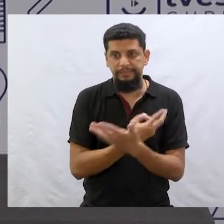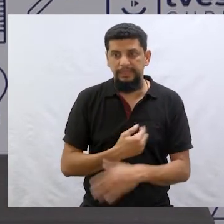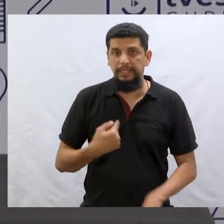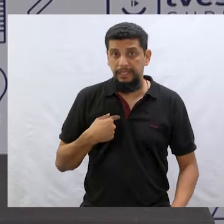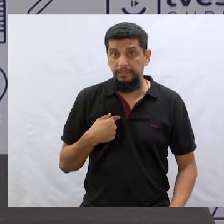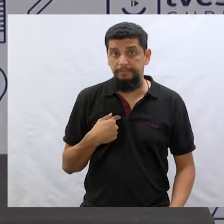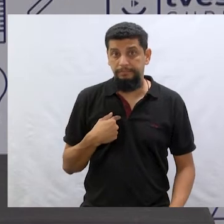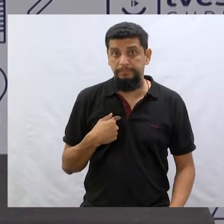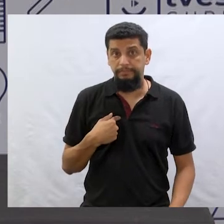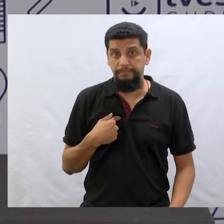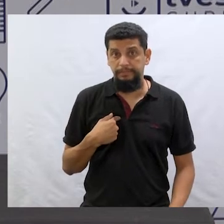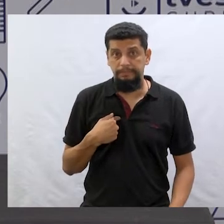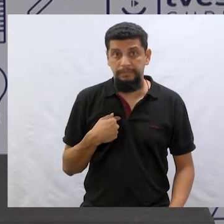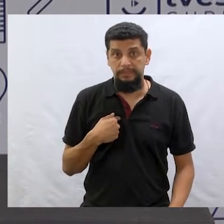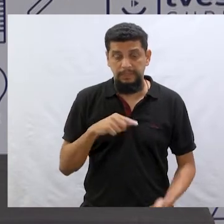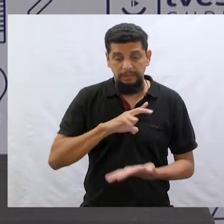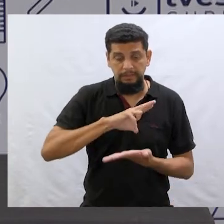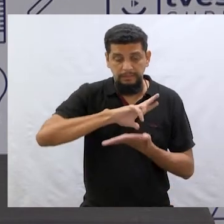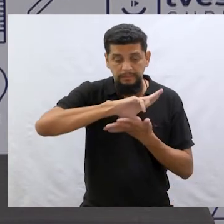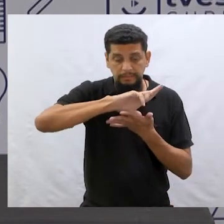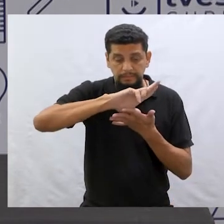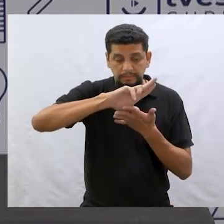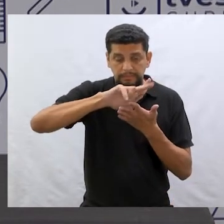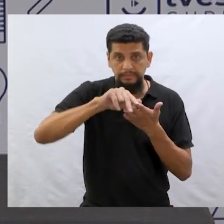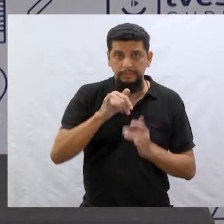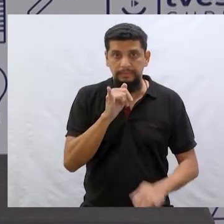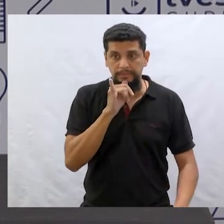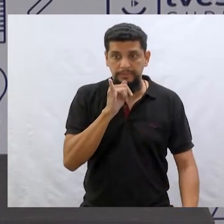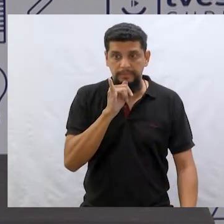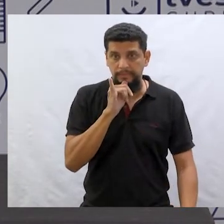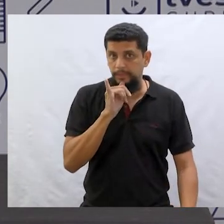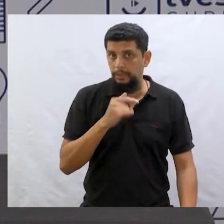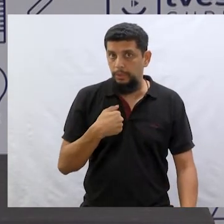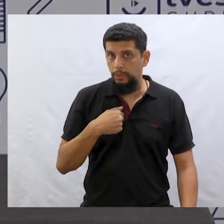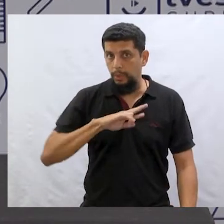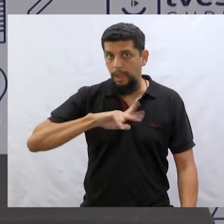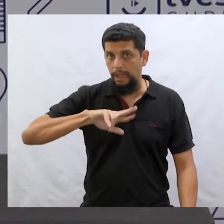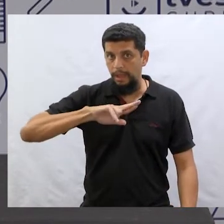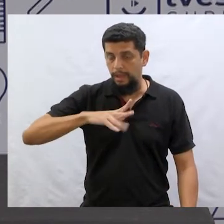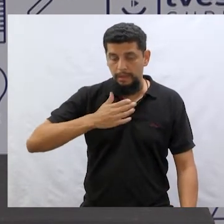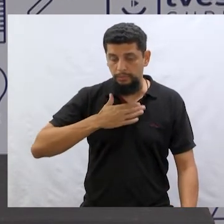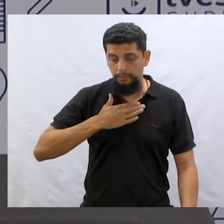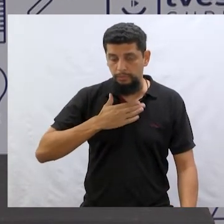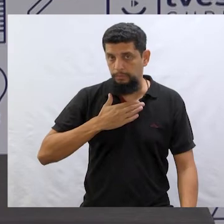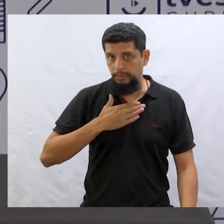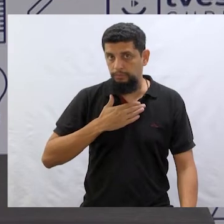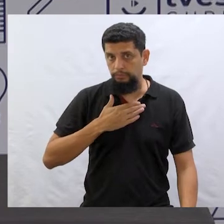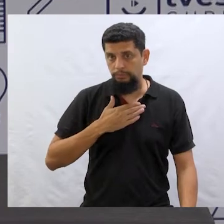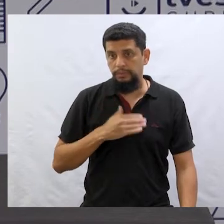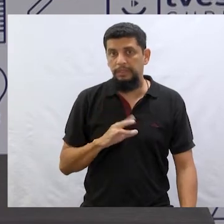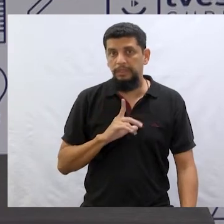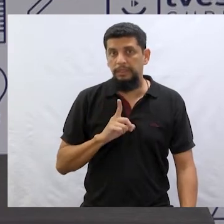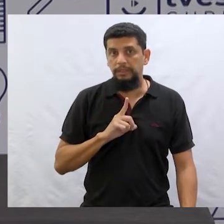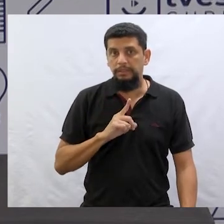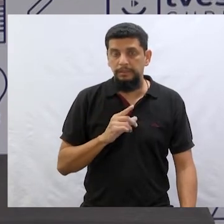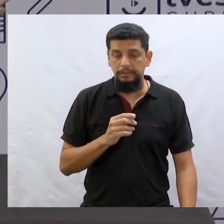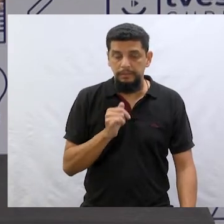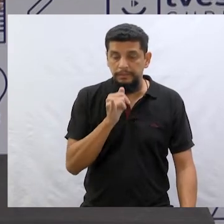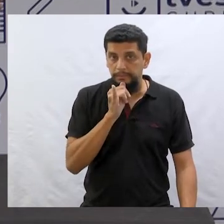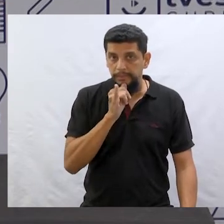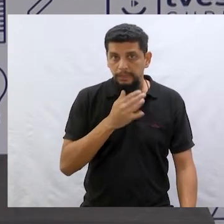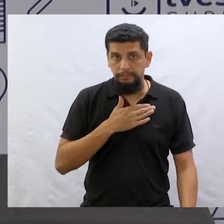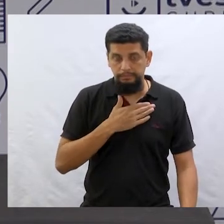eu reuni aqui alguns exemplos. Não é tudo meu, tá, gente? Não é. Aqui são exemplos de alguns